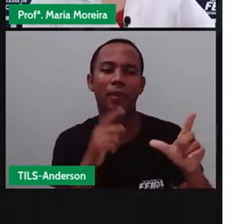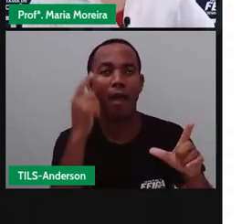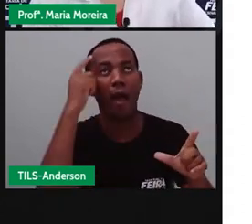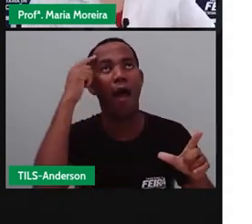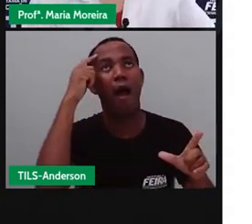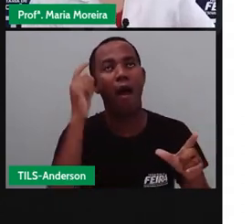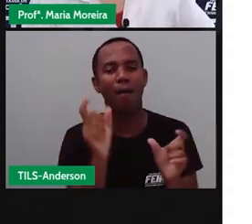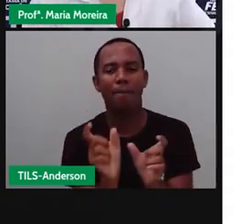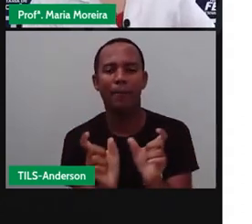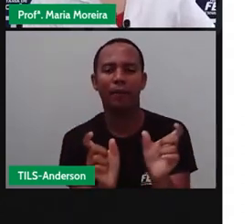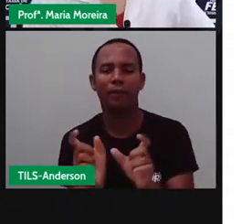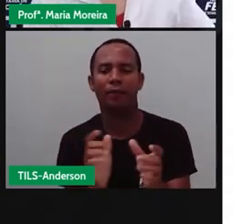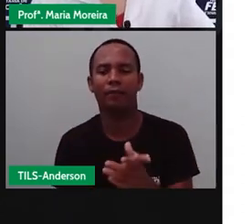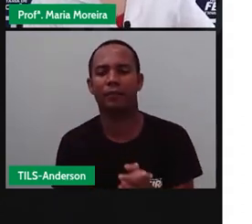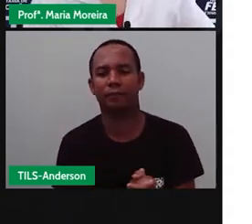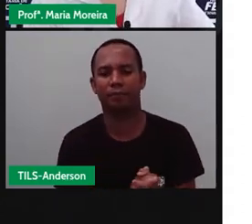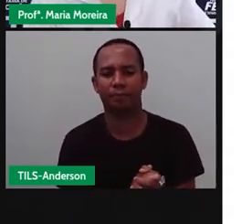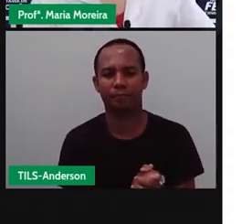sílaba.